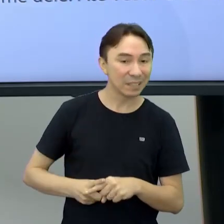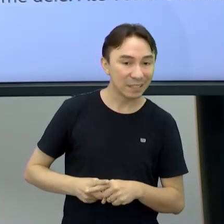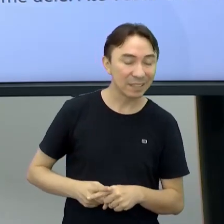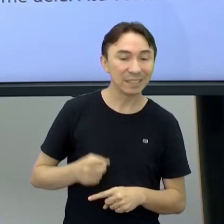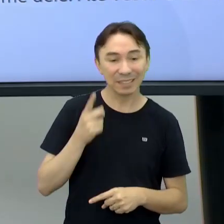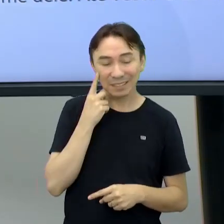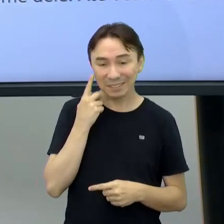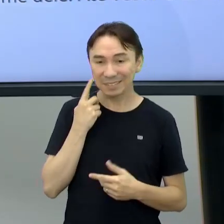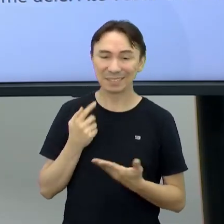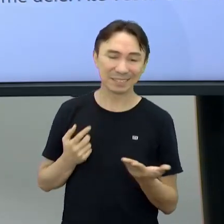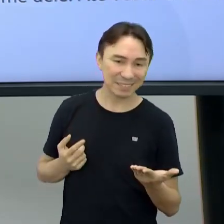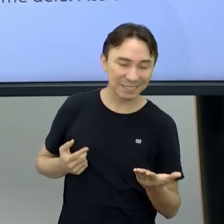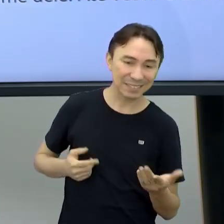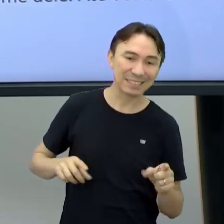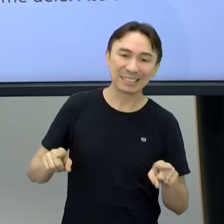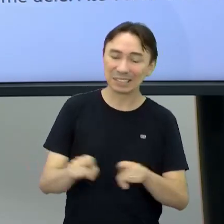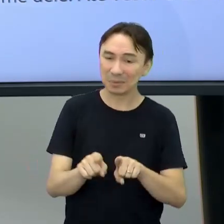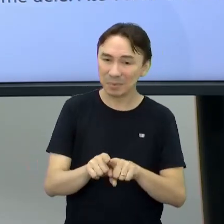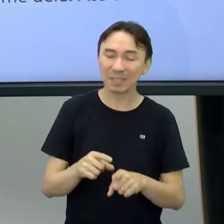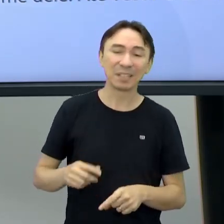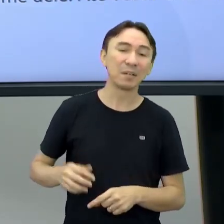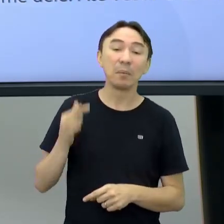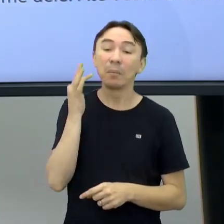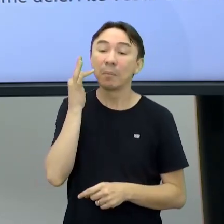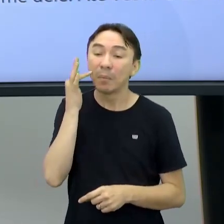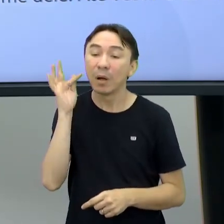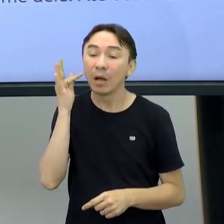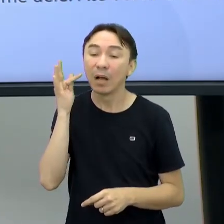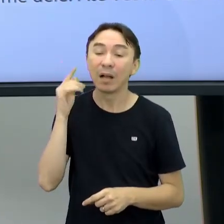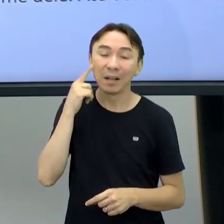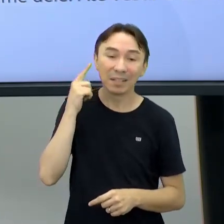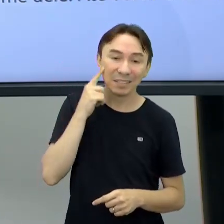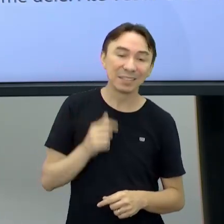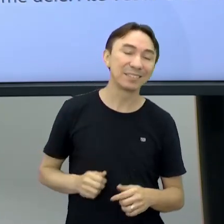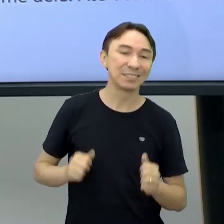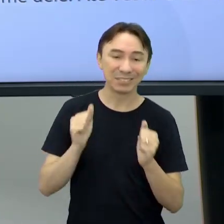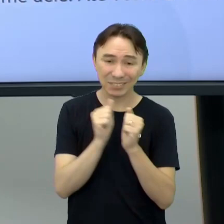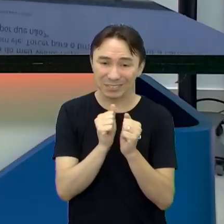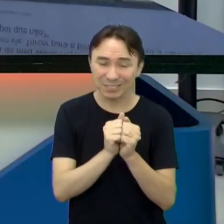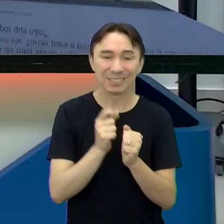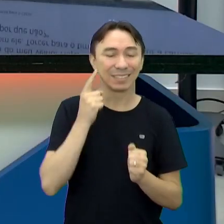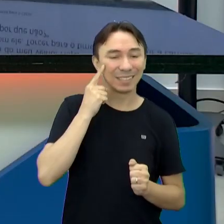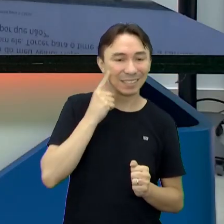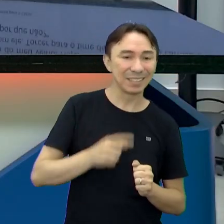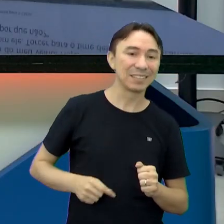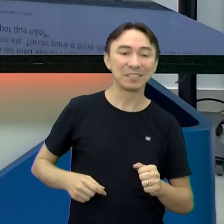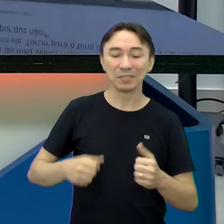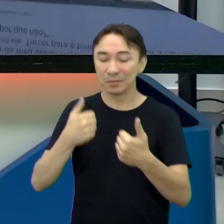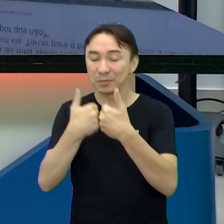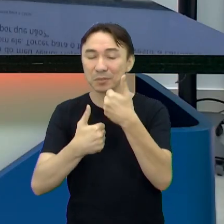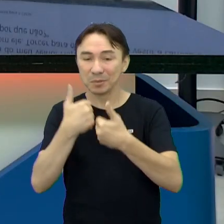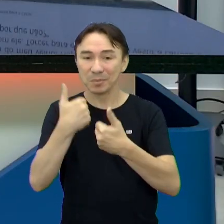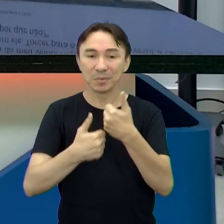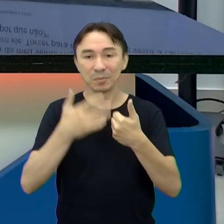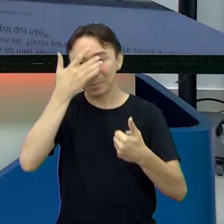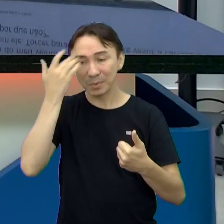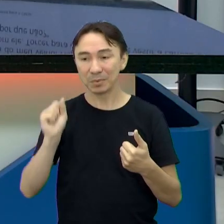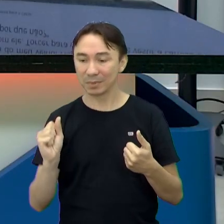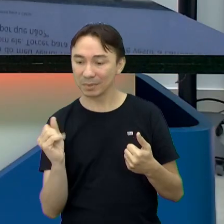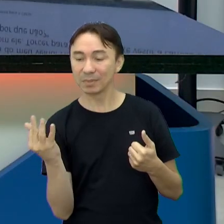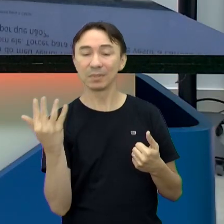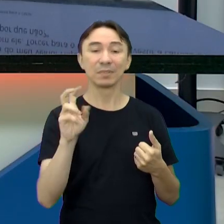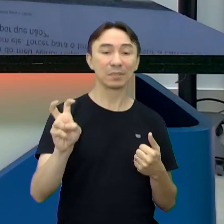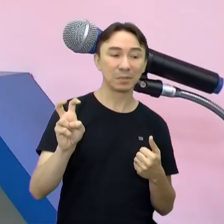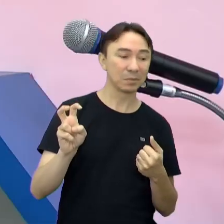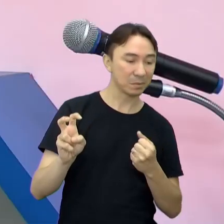pôde comparecer A aula lá do futebol De cinco Foi Eu estava em gravação Você estava em gravação É que é uma correria Mas